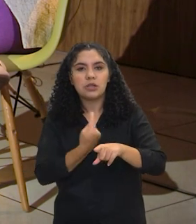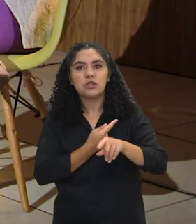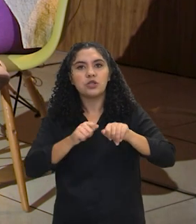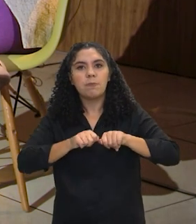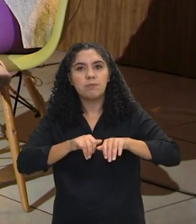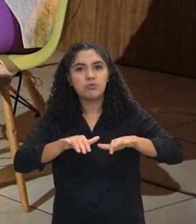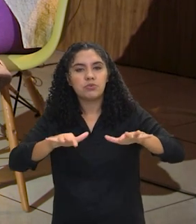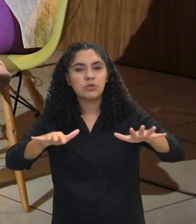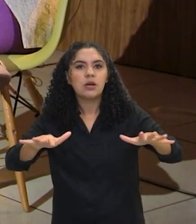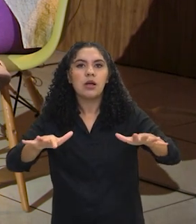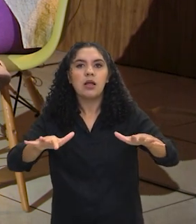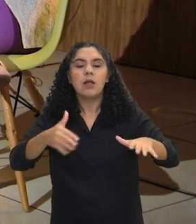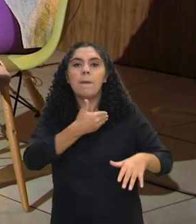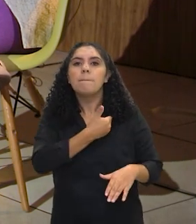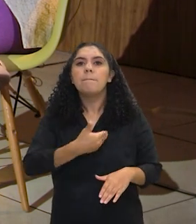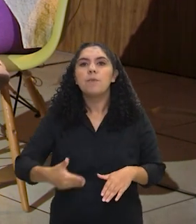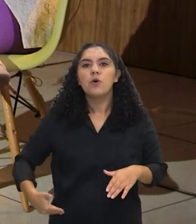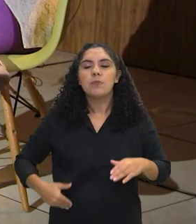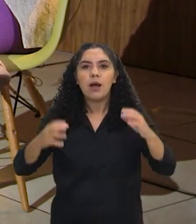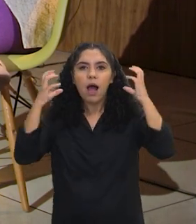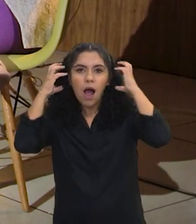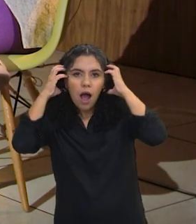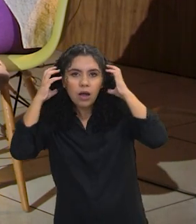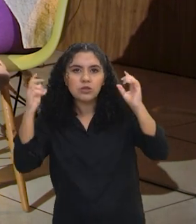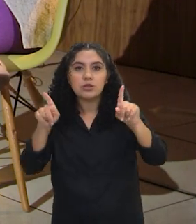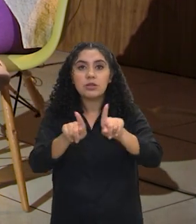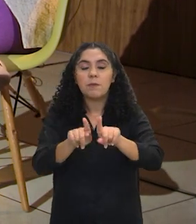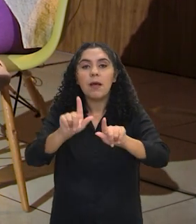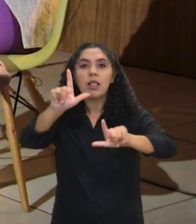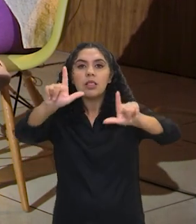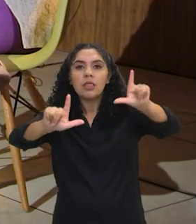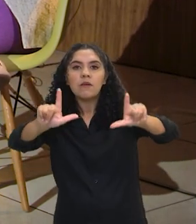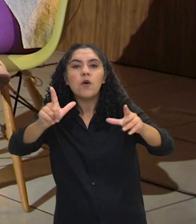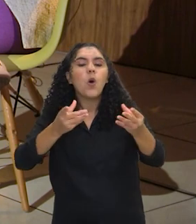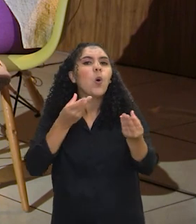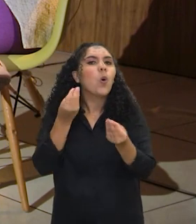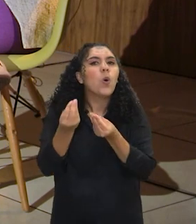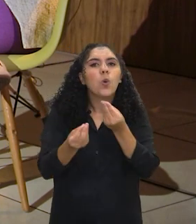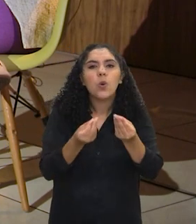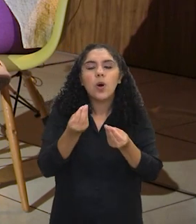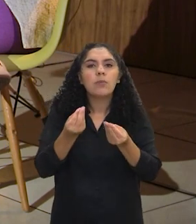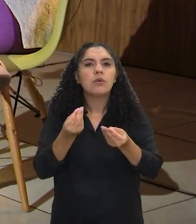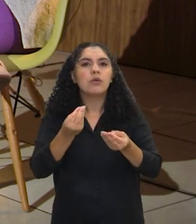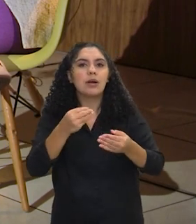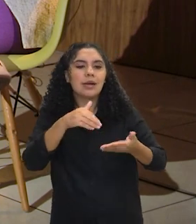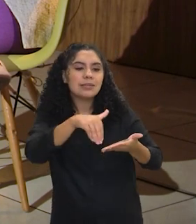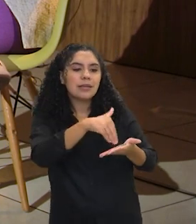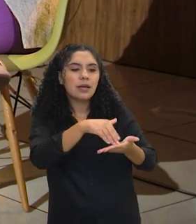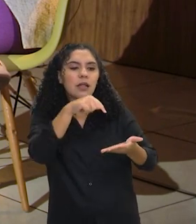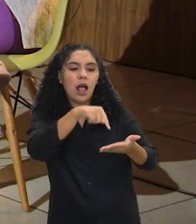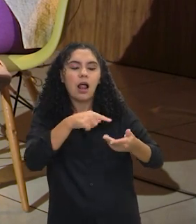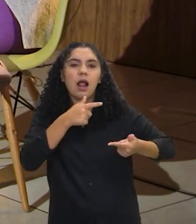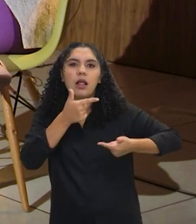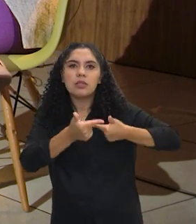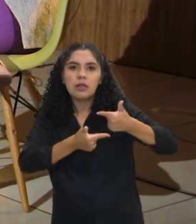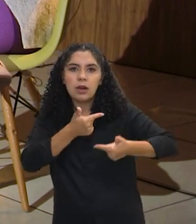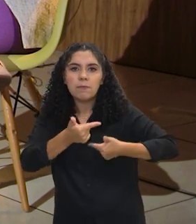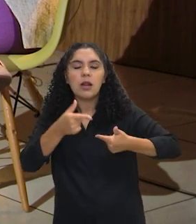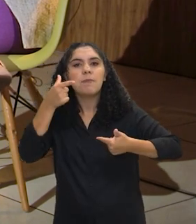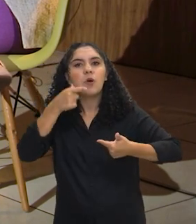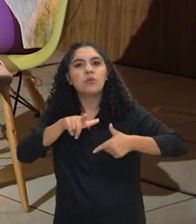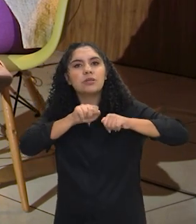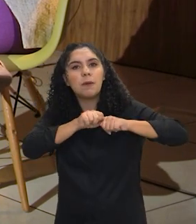expandir aí a rede pública de rádio e TV também. Como é que tem sido o trabalho da secretaria no sentido de